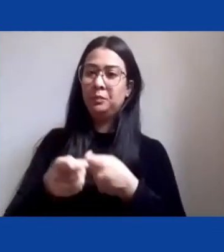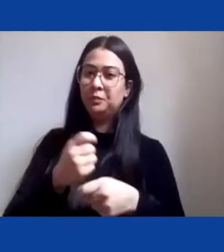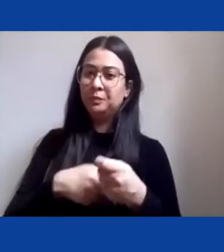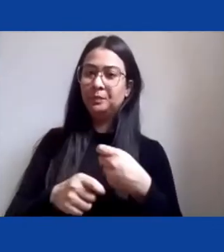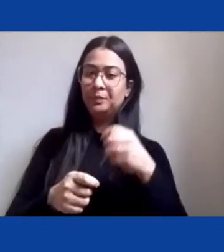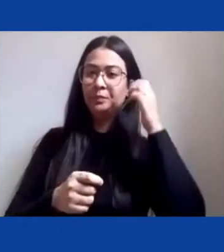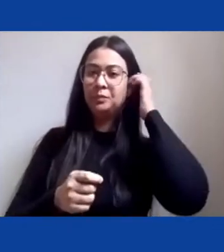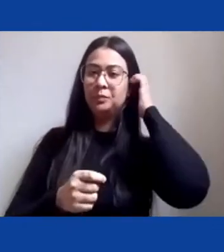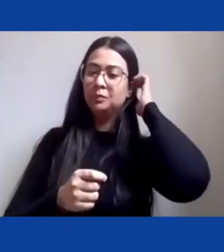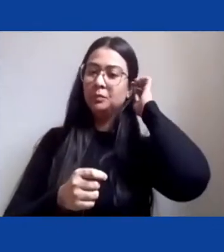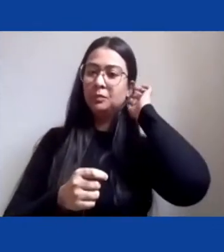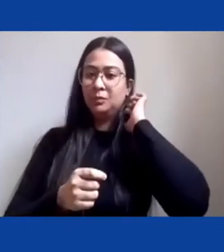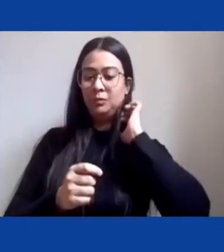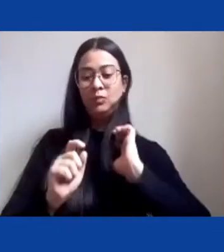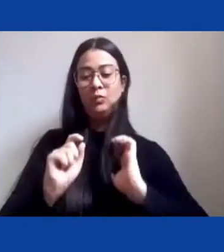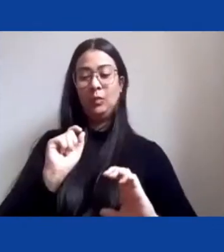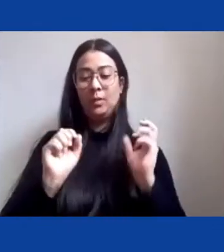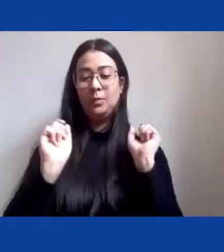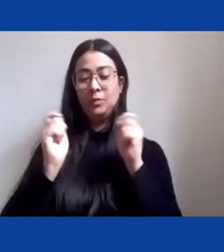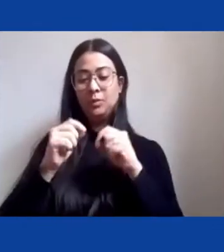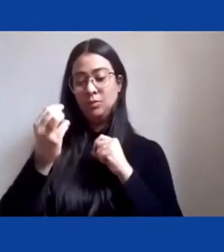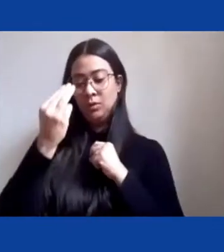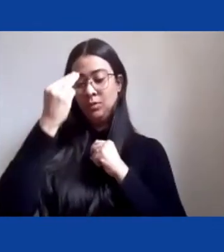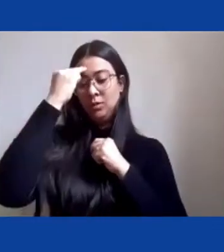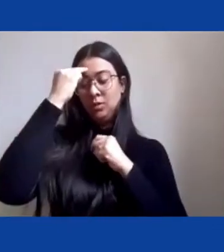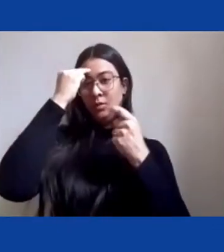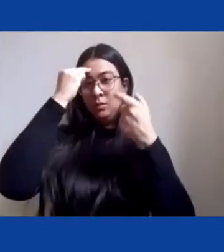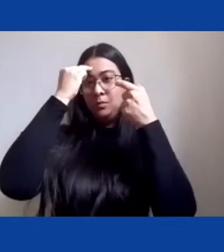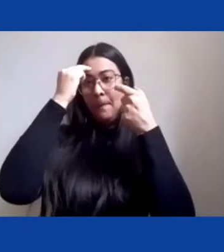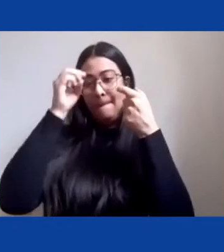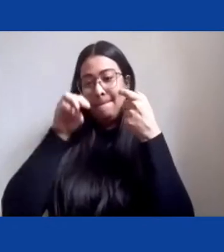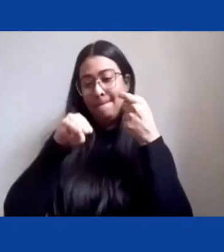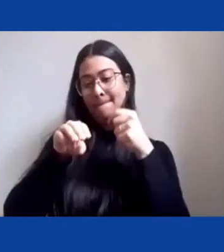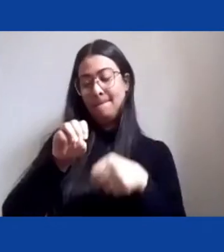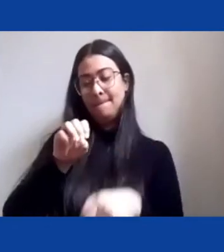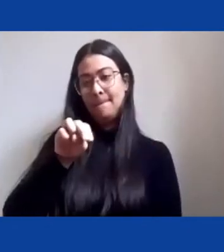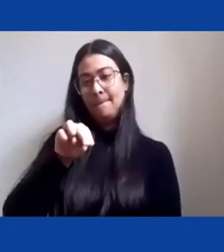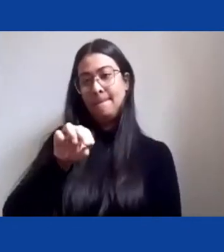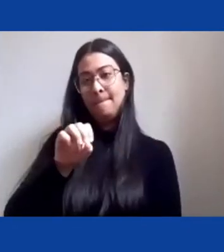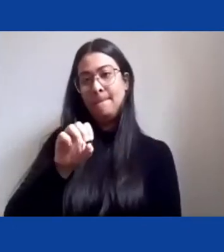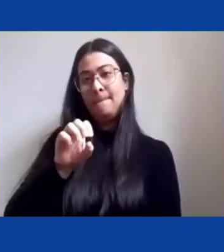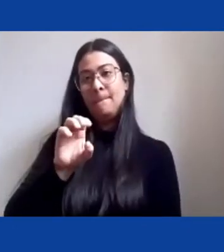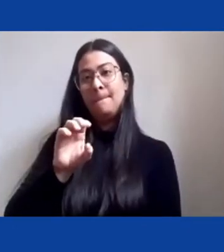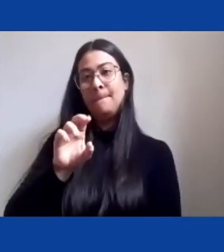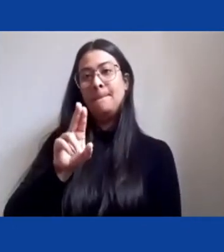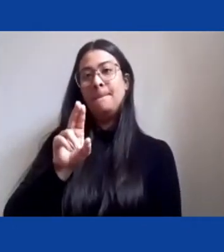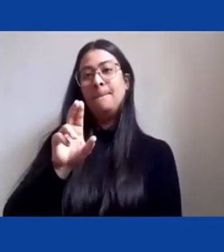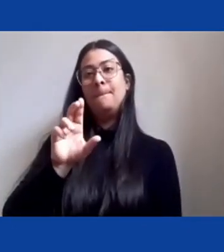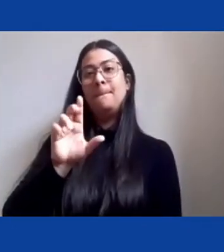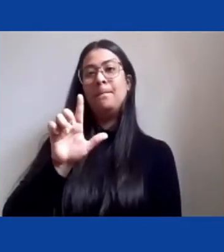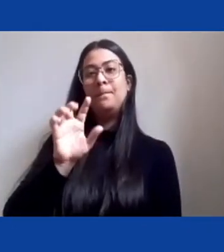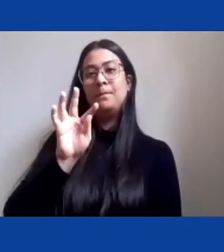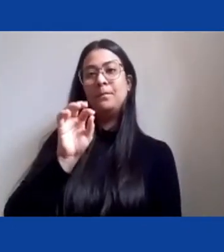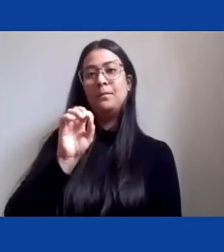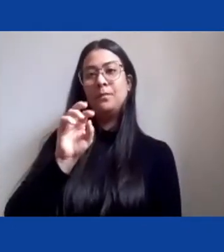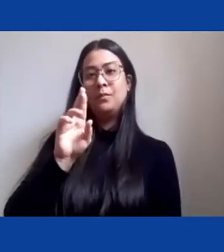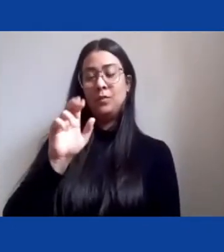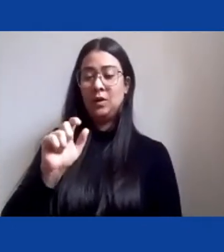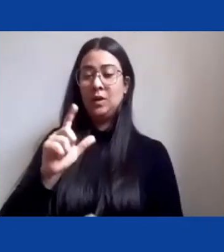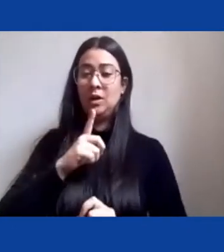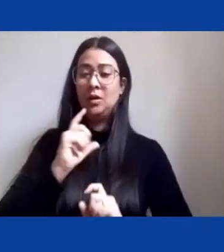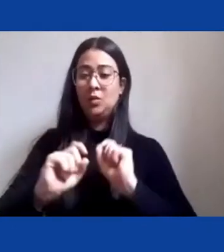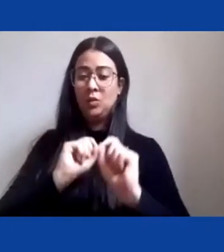conformando uma mentalidade monocultora, e aqui eu me refiro ao termo da Vandana Shiva, e tendo a plantation como configuração